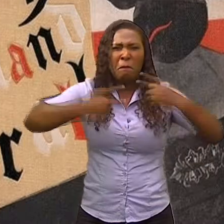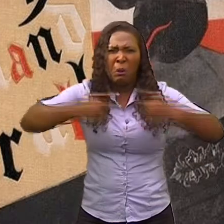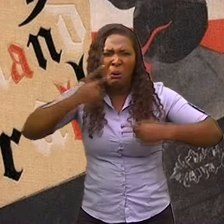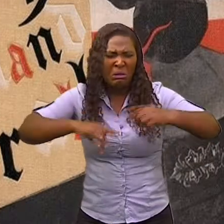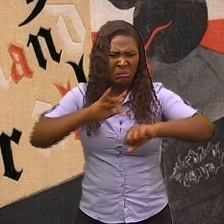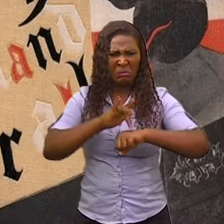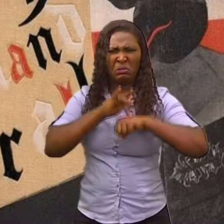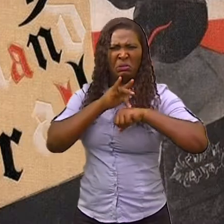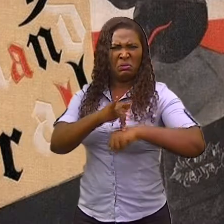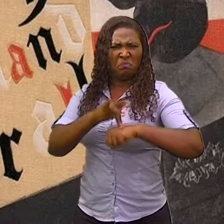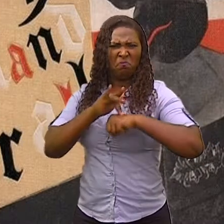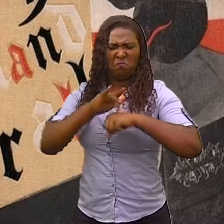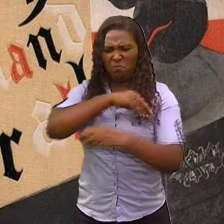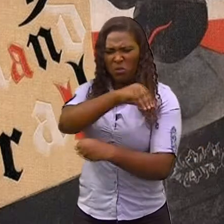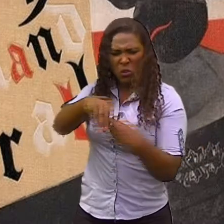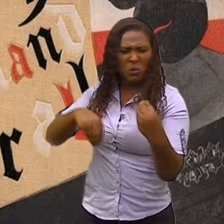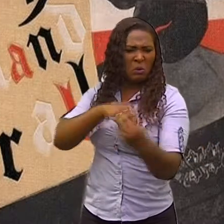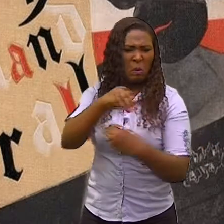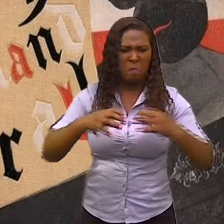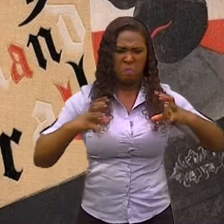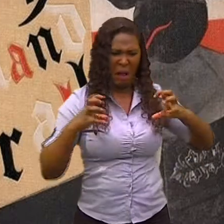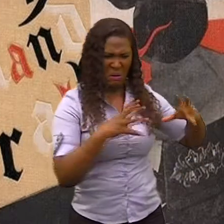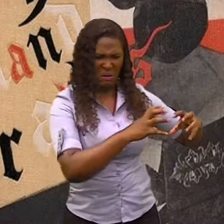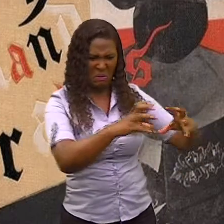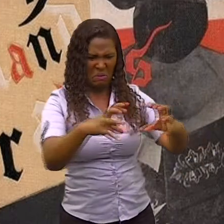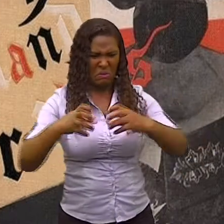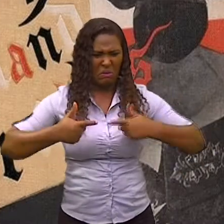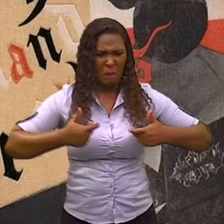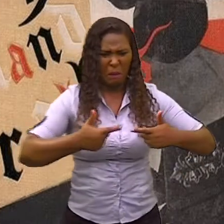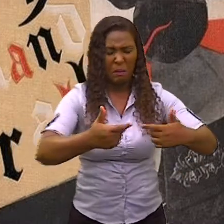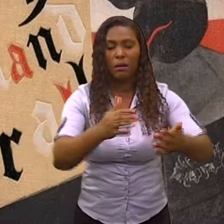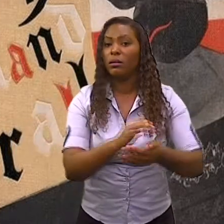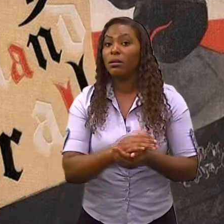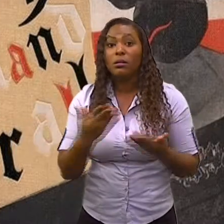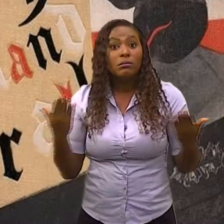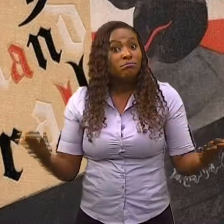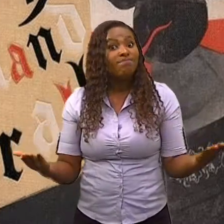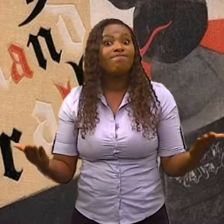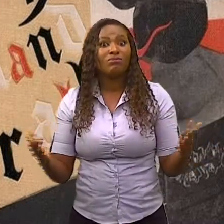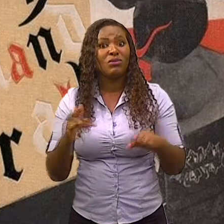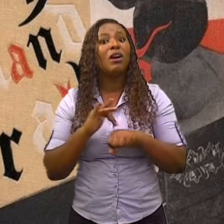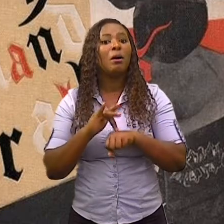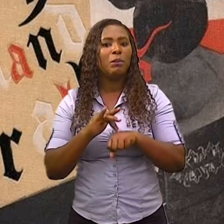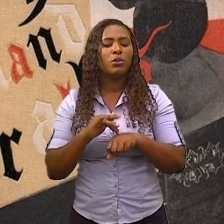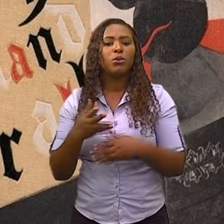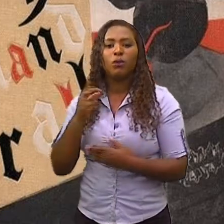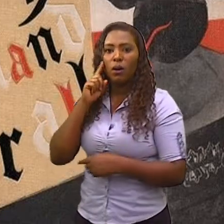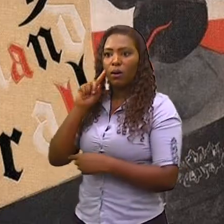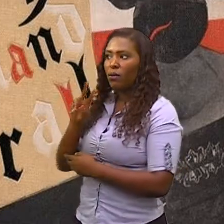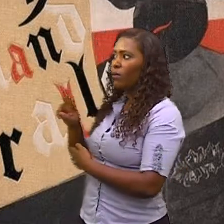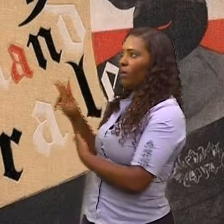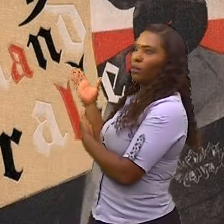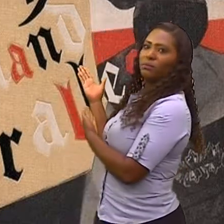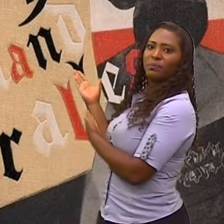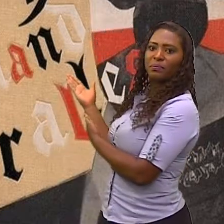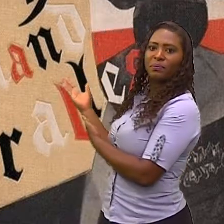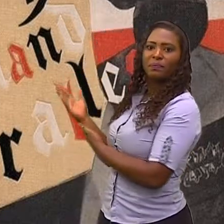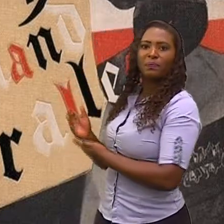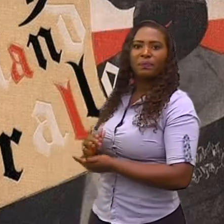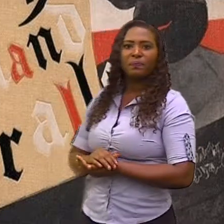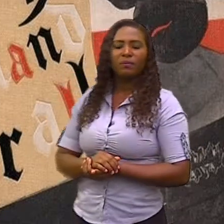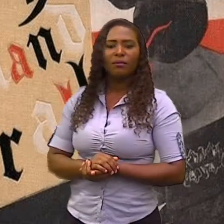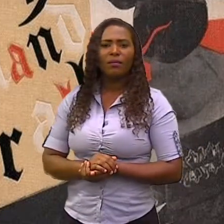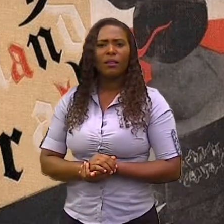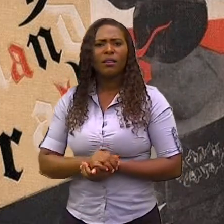desordem e o caos. Observe essas imagens aqui ao lado, eu vou até dar... Imagina você chegar em uma galeria de